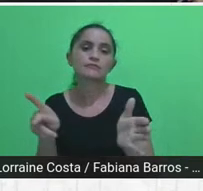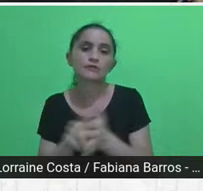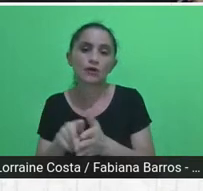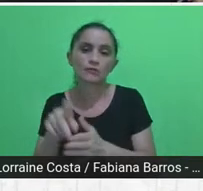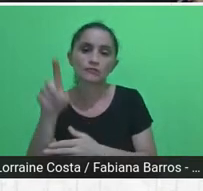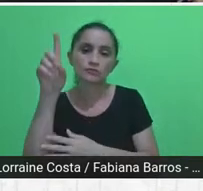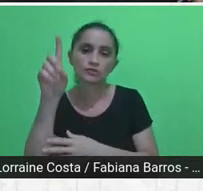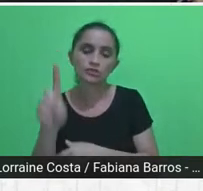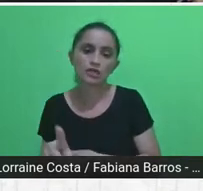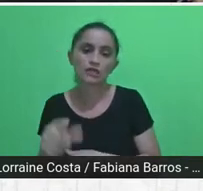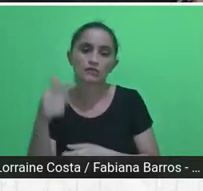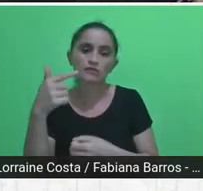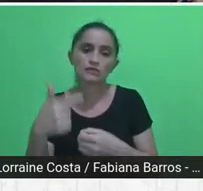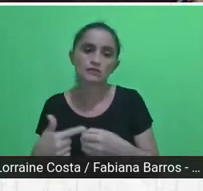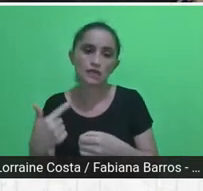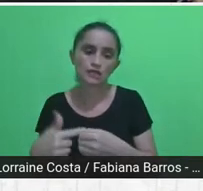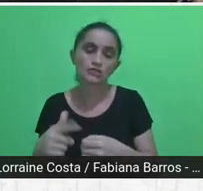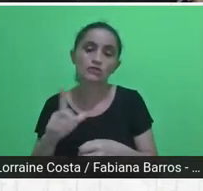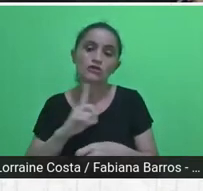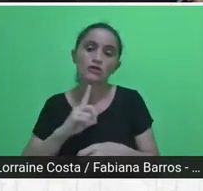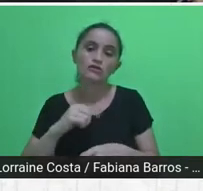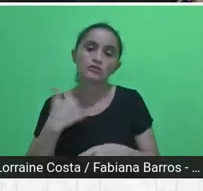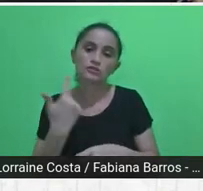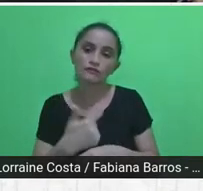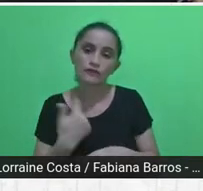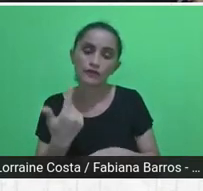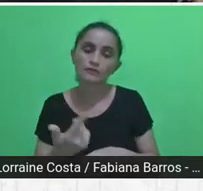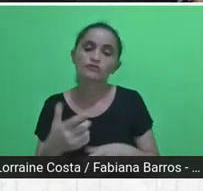Então, nós tivemos um time de professores muito